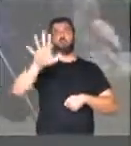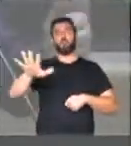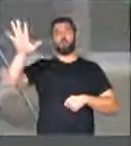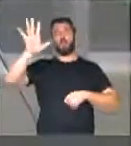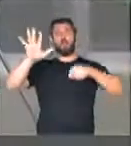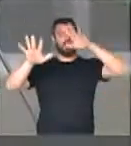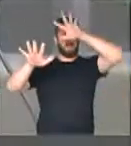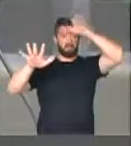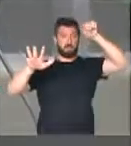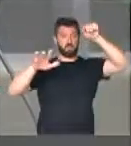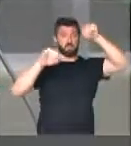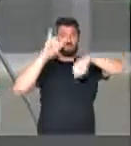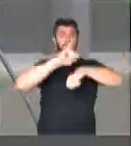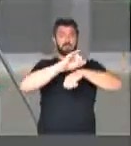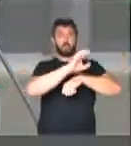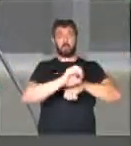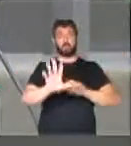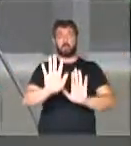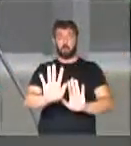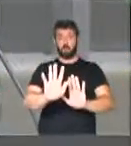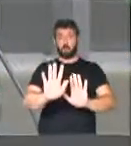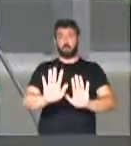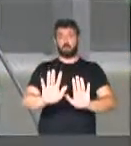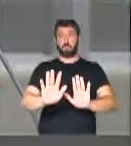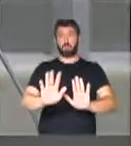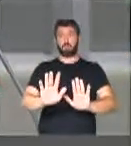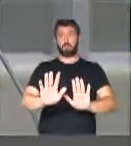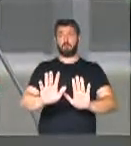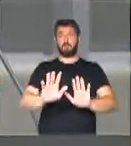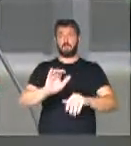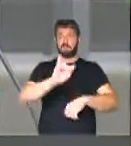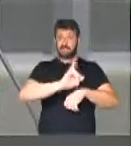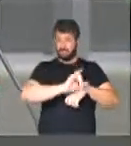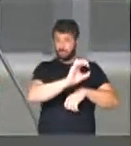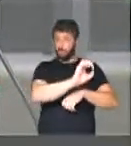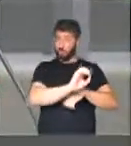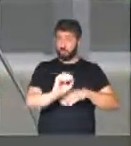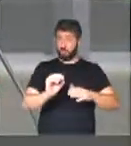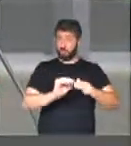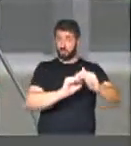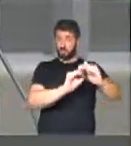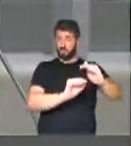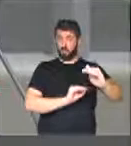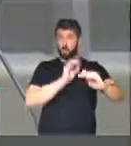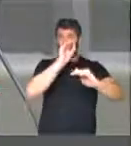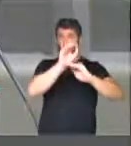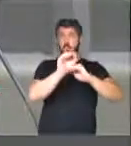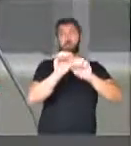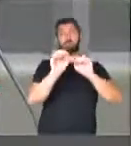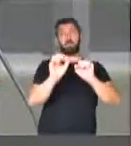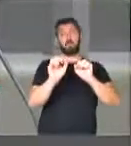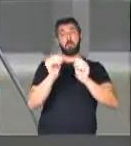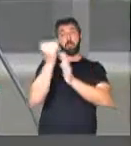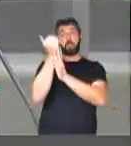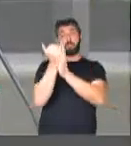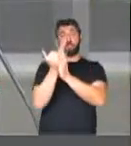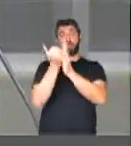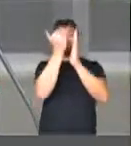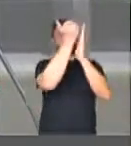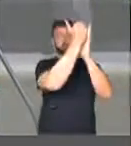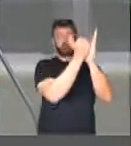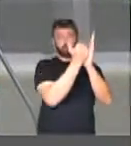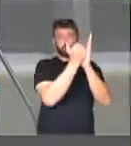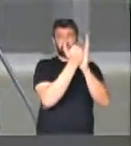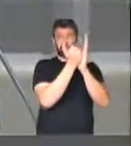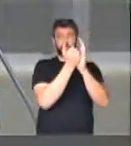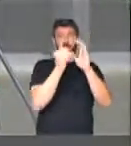Nordeste, para a Amazônia e o Centro-Oeste. Bem, a inclusão do Centro-Oeste pode retirar incentivos